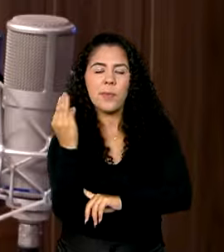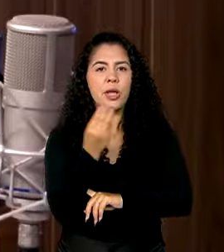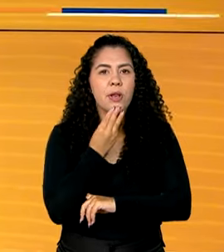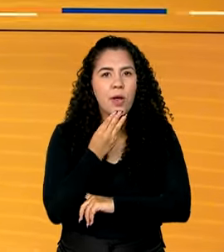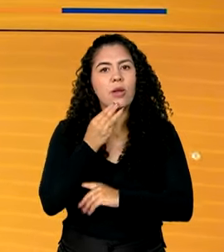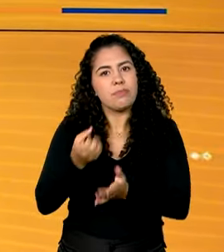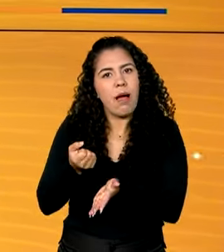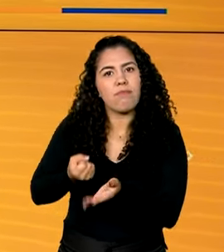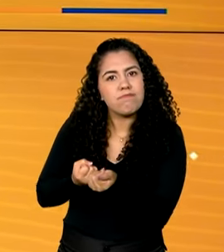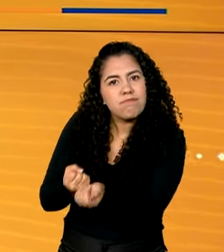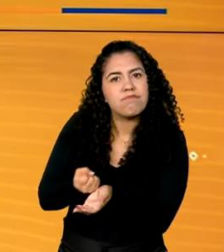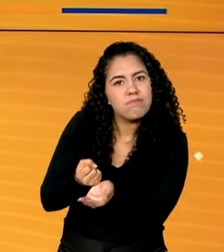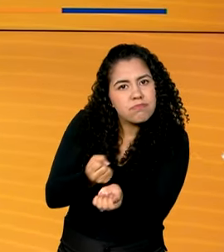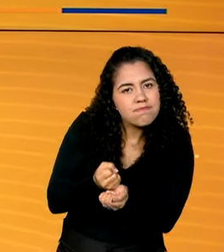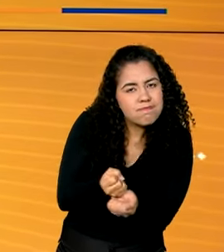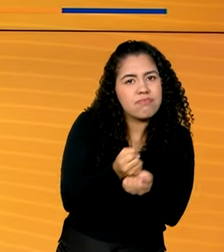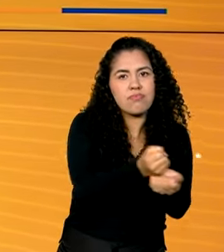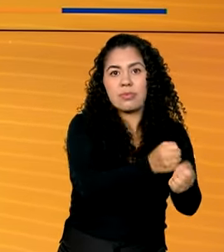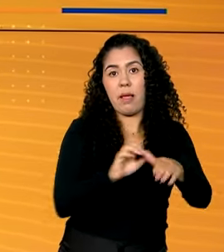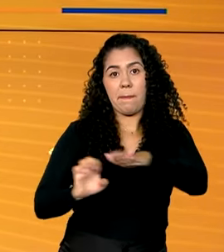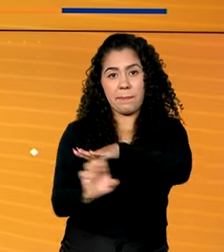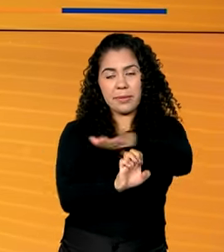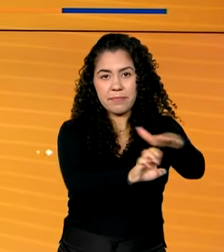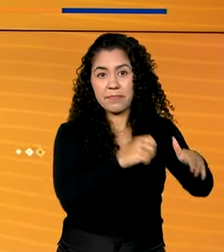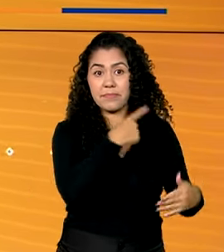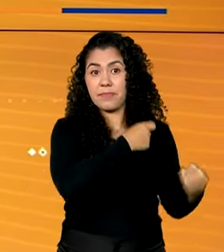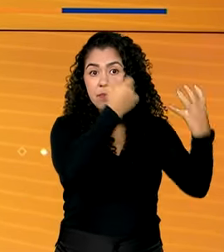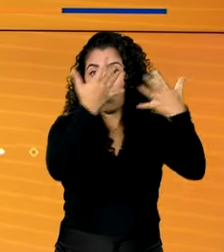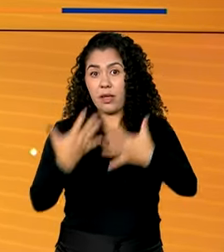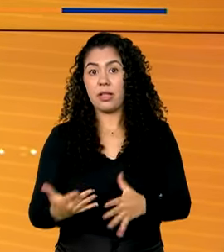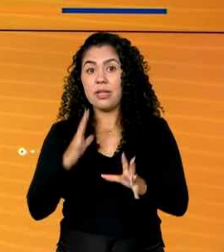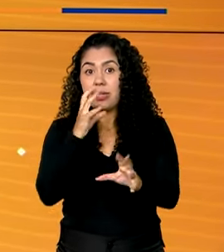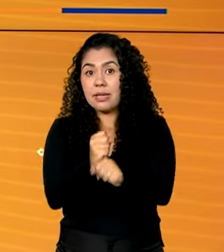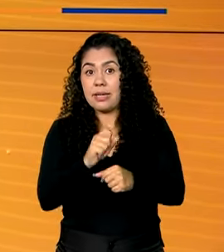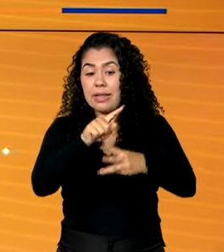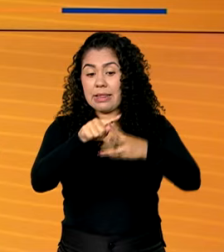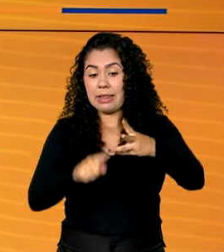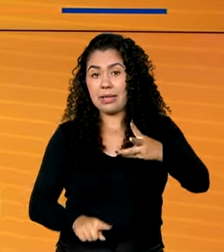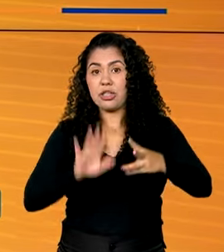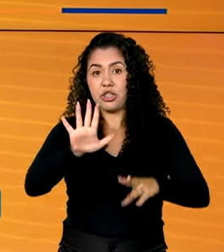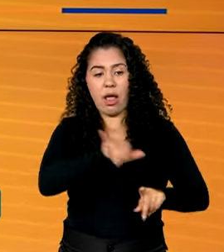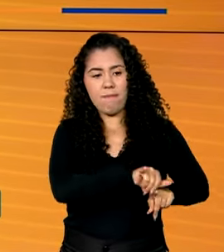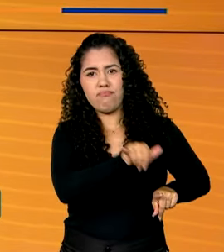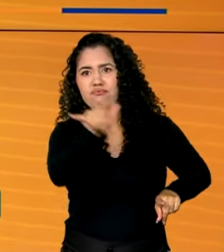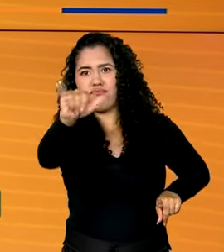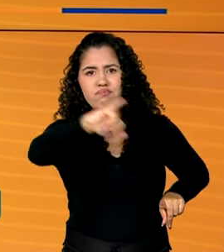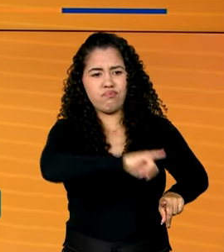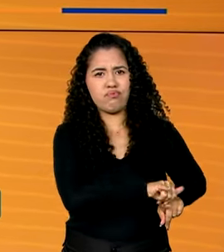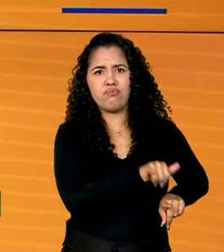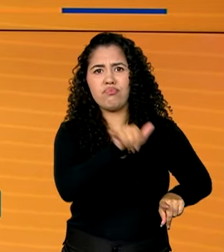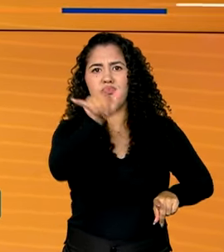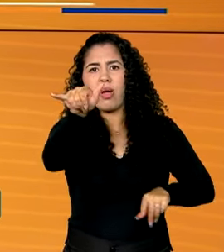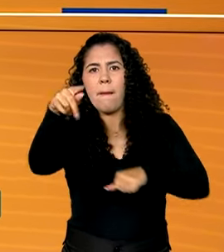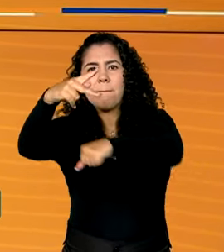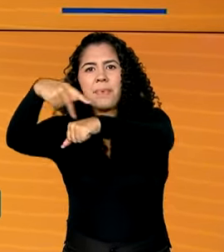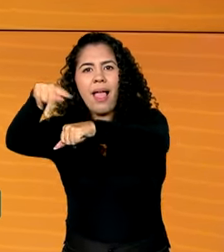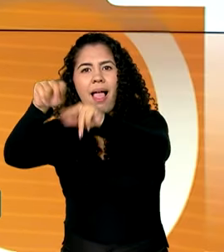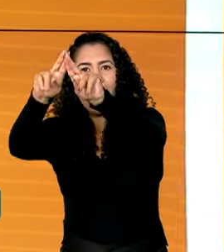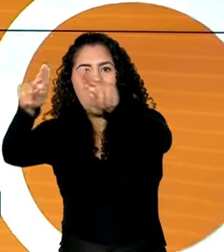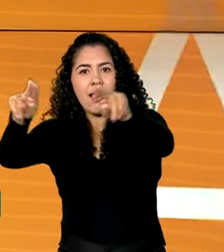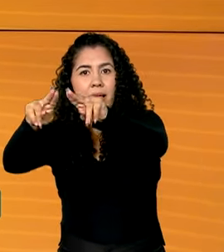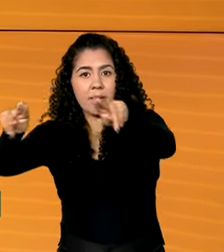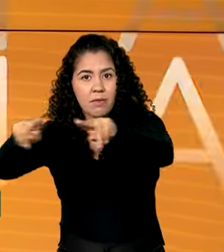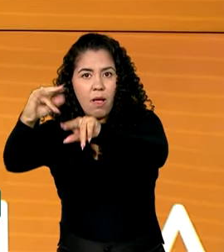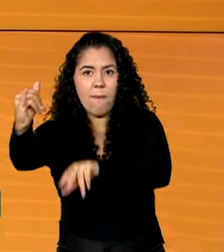faltam aí. O terceiro voo de repatriação do Líbano chegou hoje cedo na base aérea de São Paulo, às 8h20 da